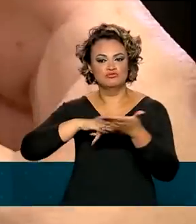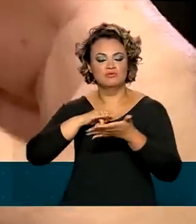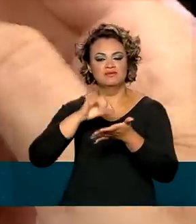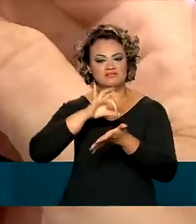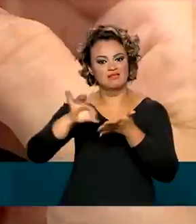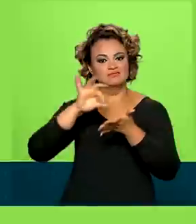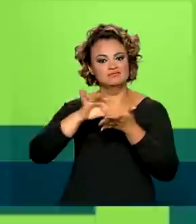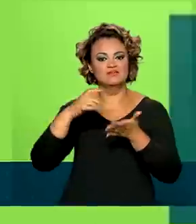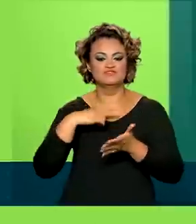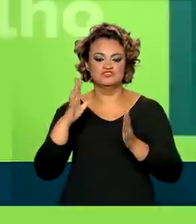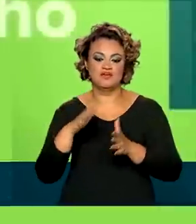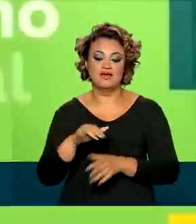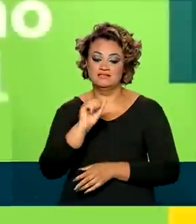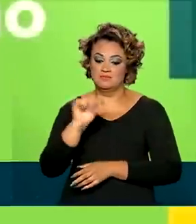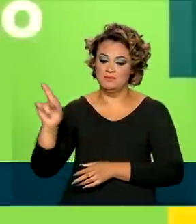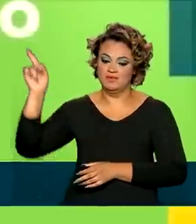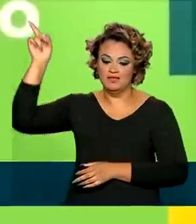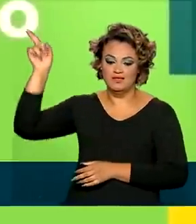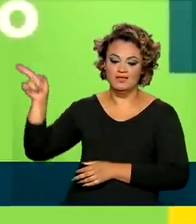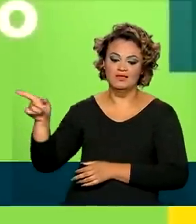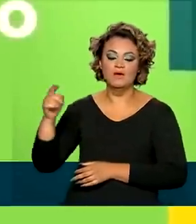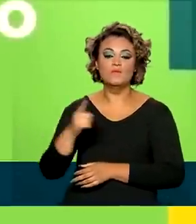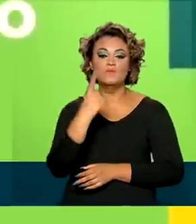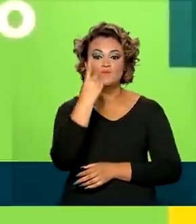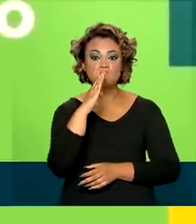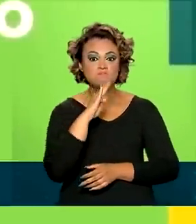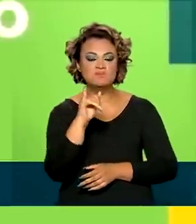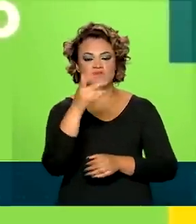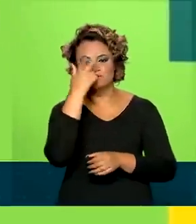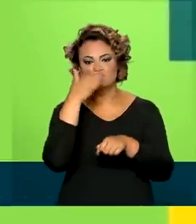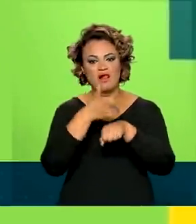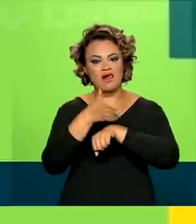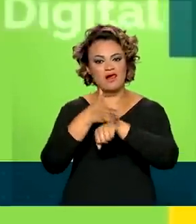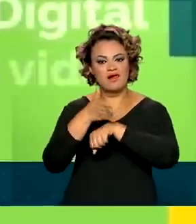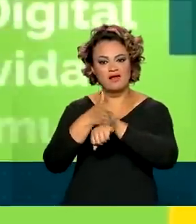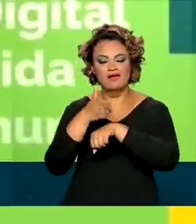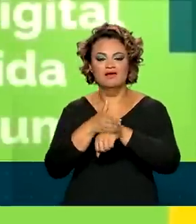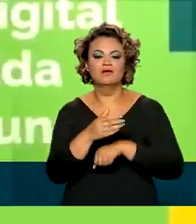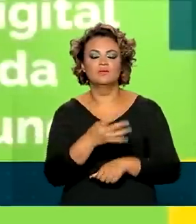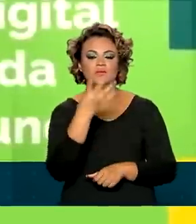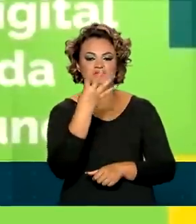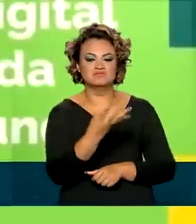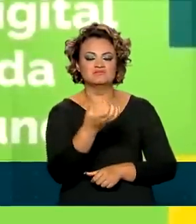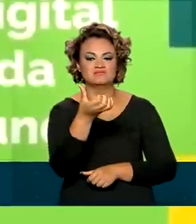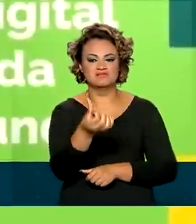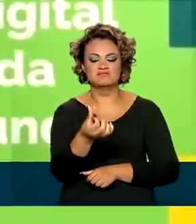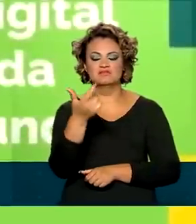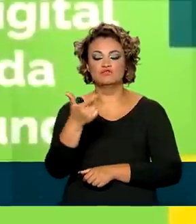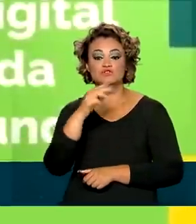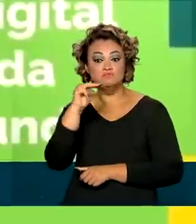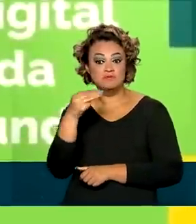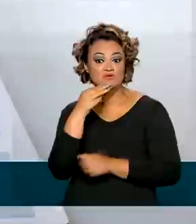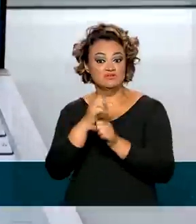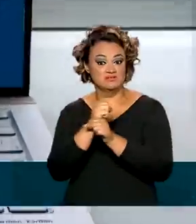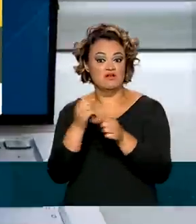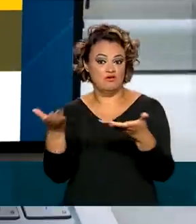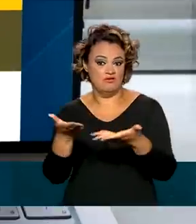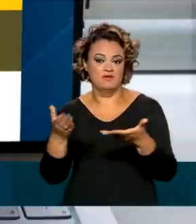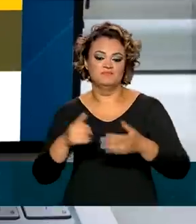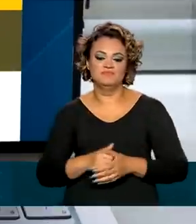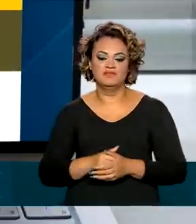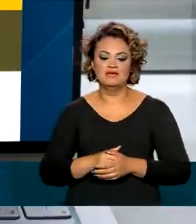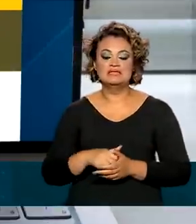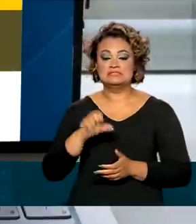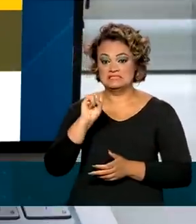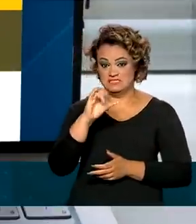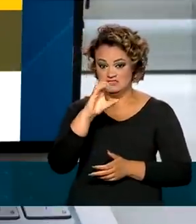virtuais. O aplicativo já teve mais de um bilhão de acessos, 462 milhões só este ano. Quem